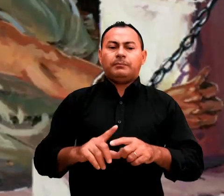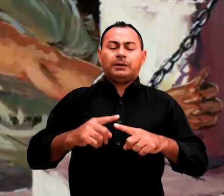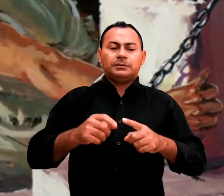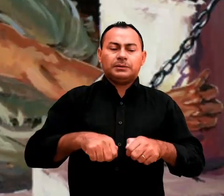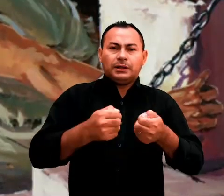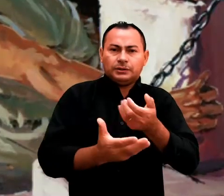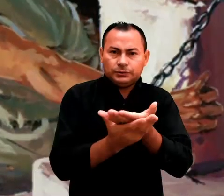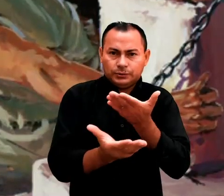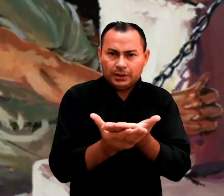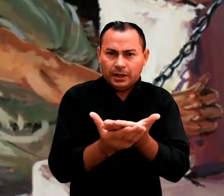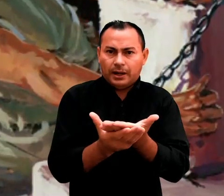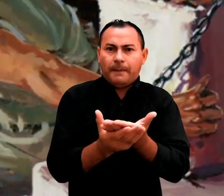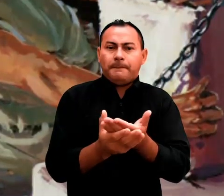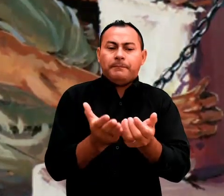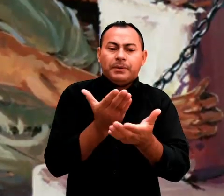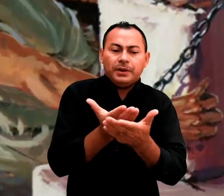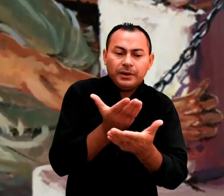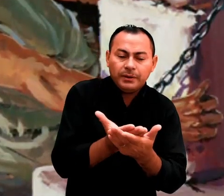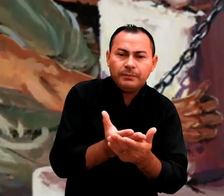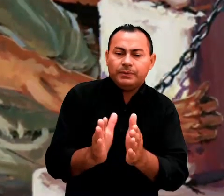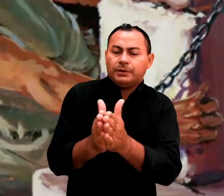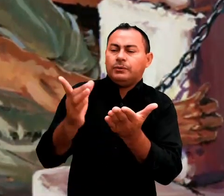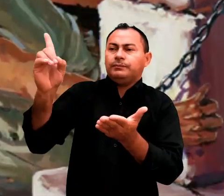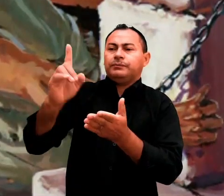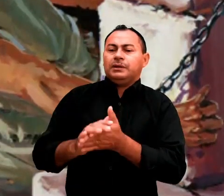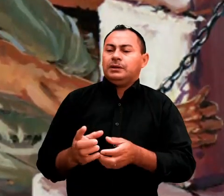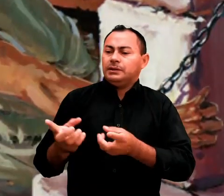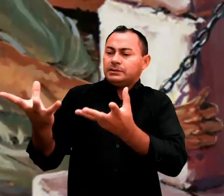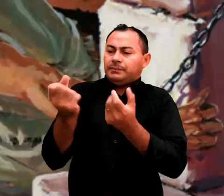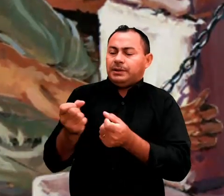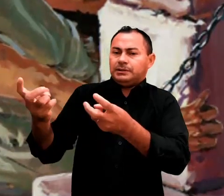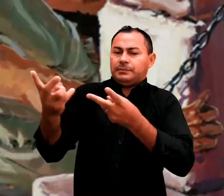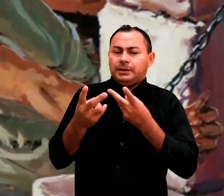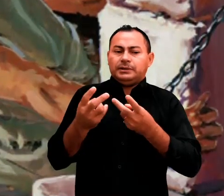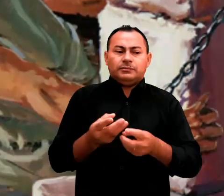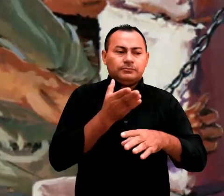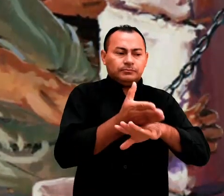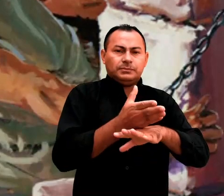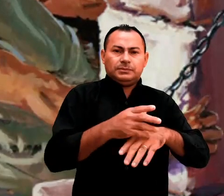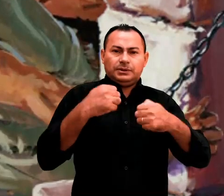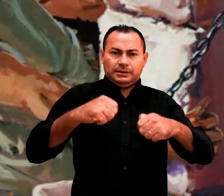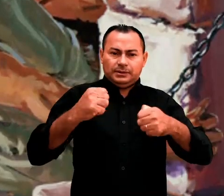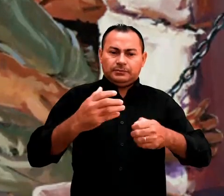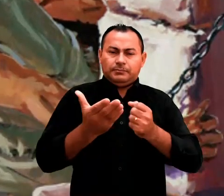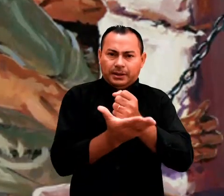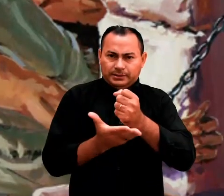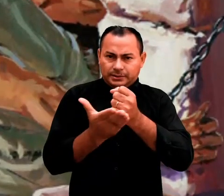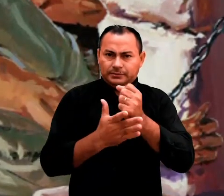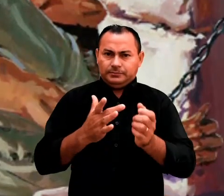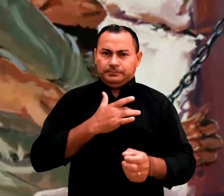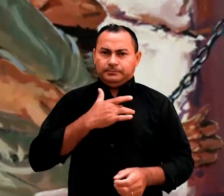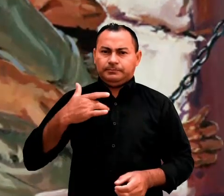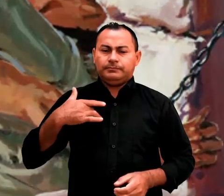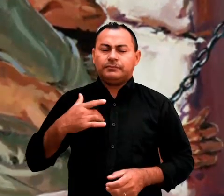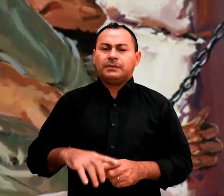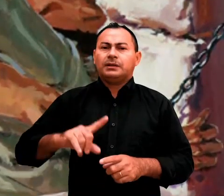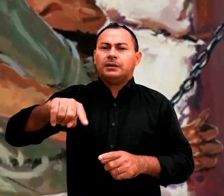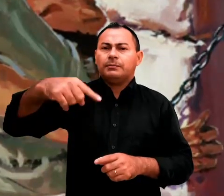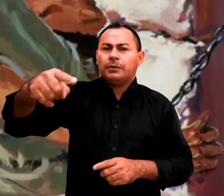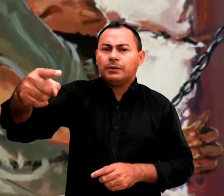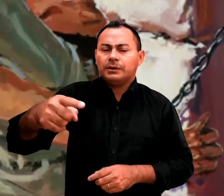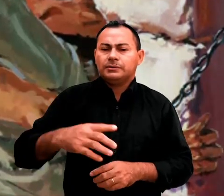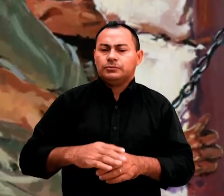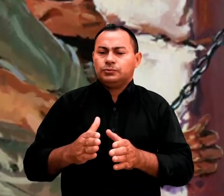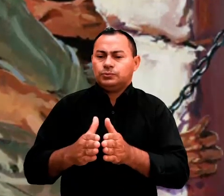estudos bíblicos, receber visitas e ajuda de fora para suas necessidades e que depois de um tempo foi solto. Essas